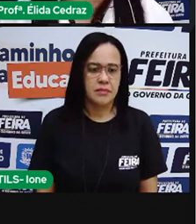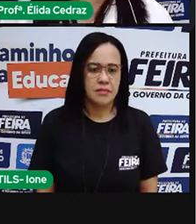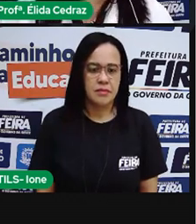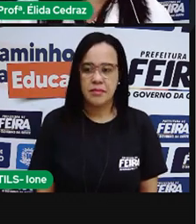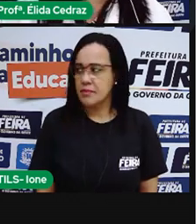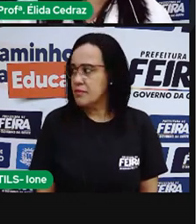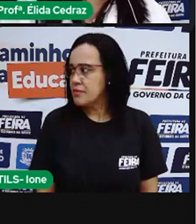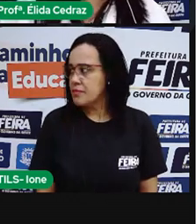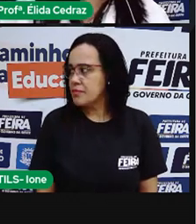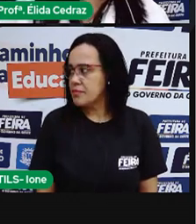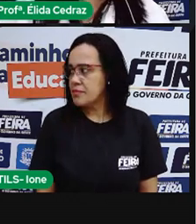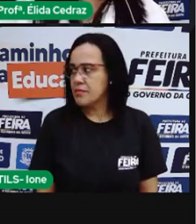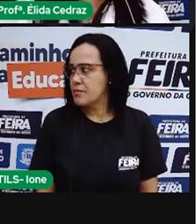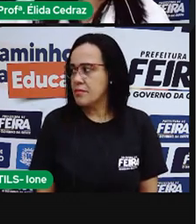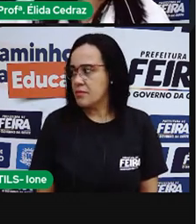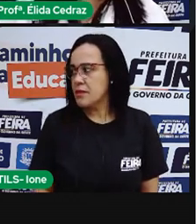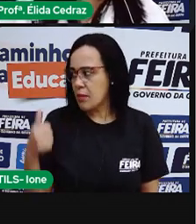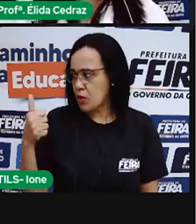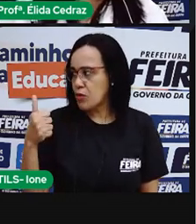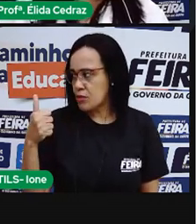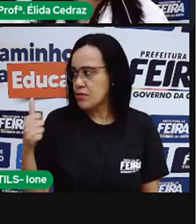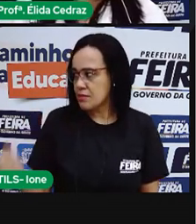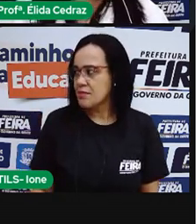Eu tô falando muito rápido ou que melhorou?